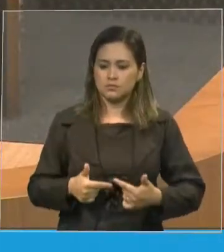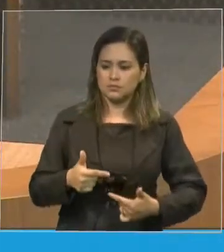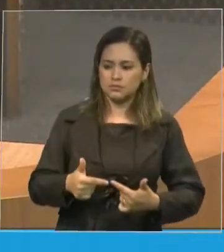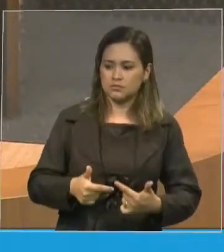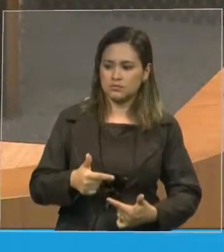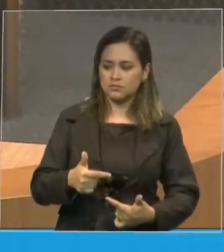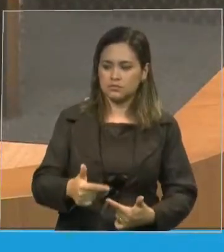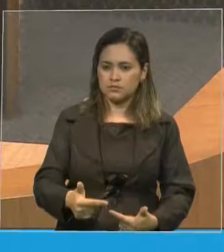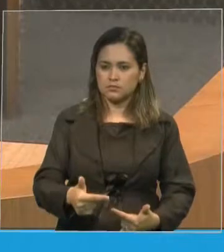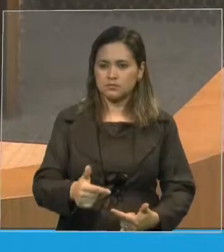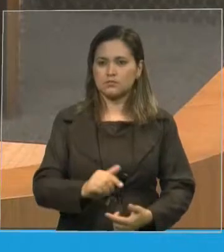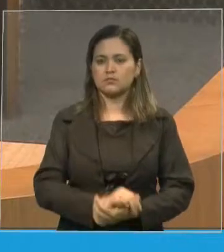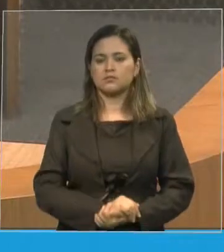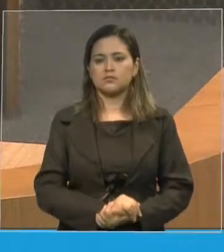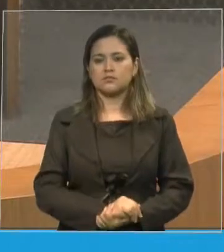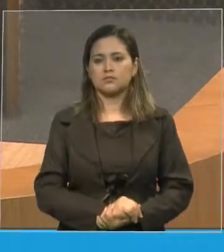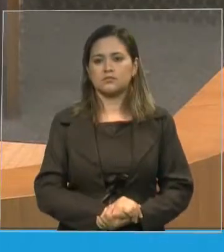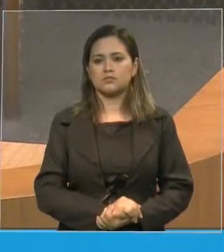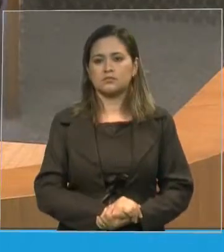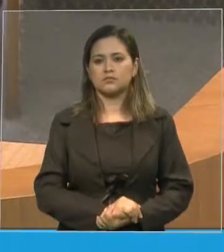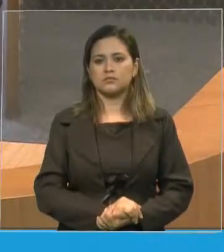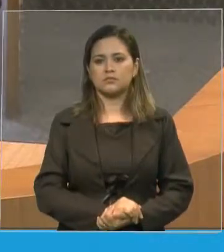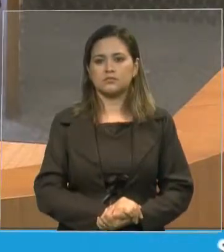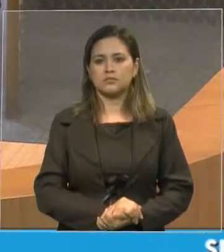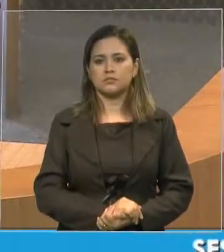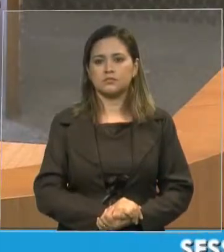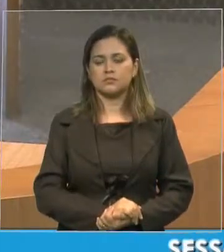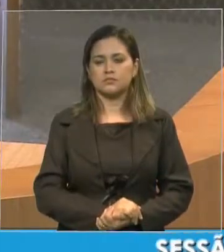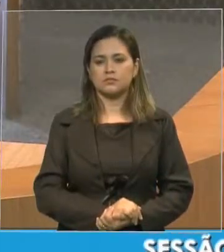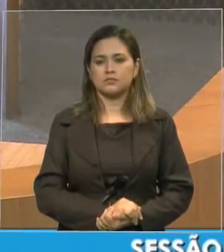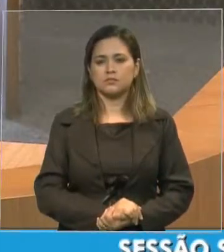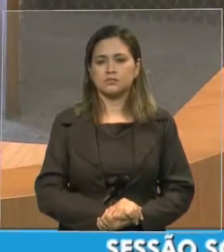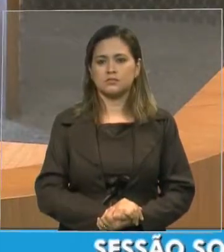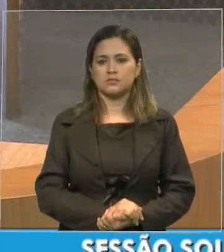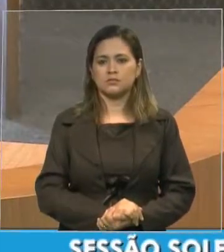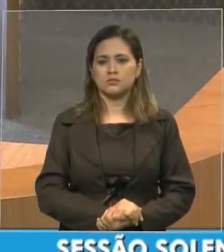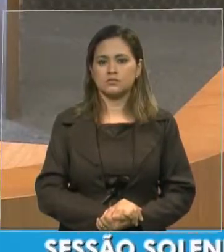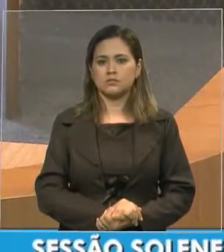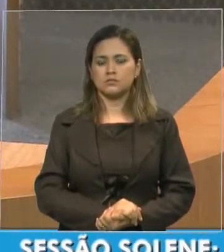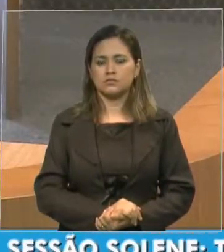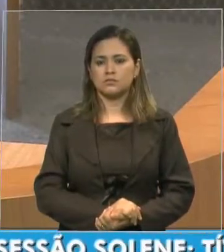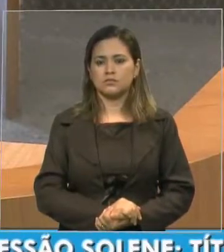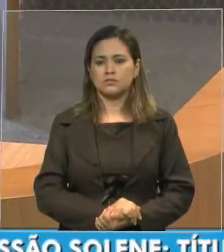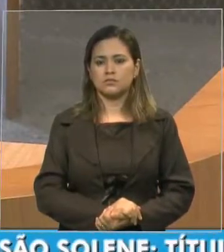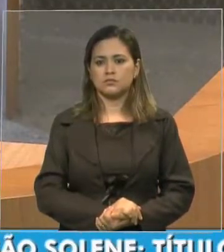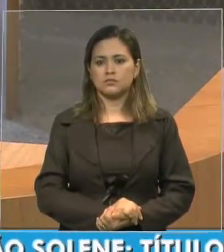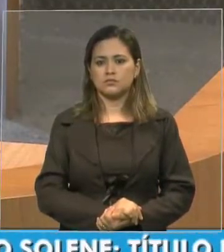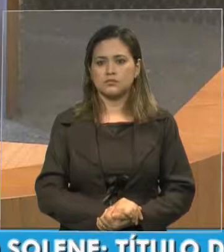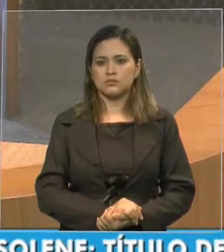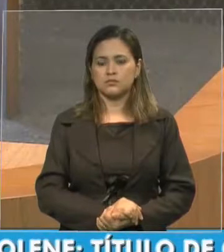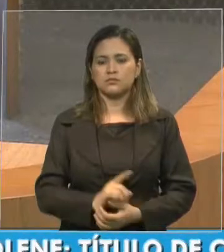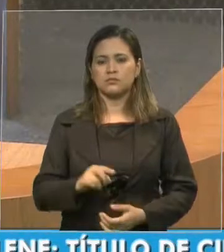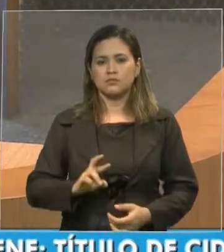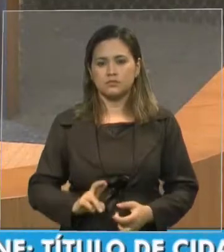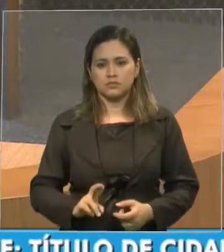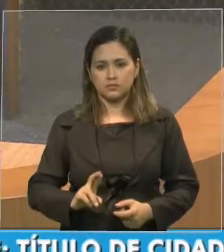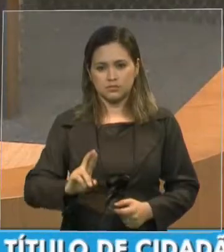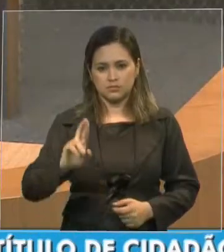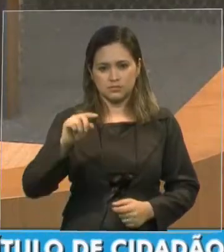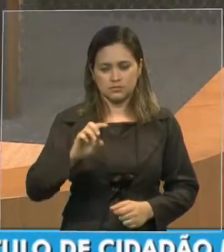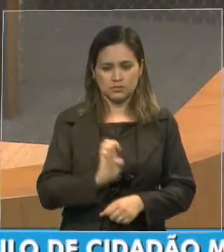denodado, que é muito bem representado pelo Estado do Maranhão. Quero agradecer